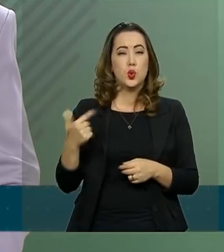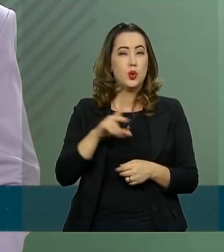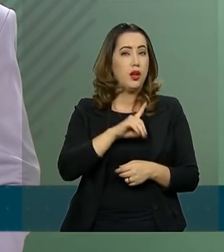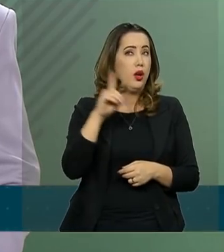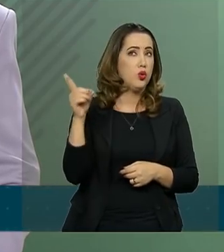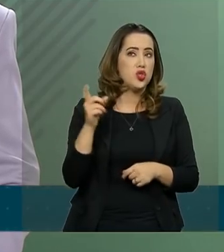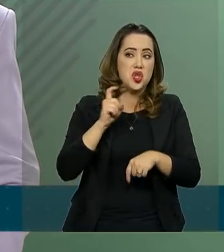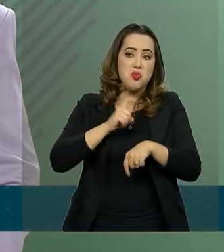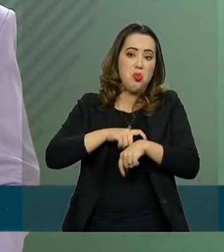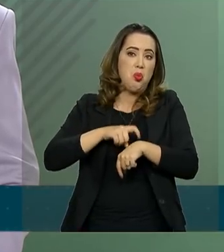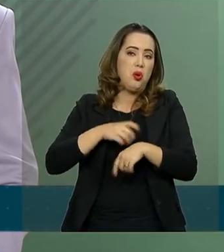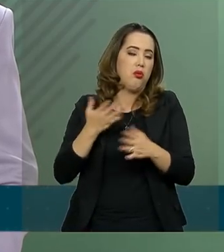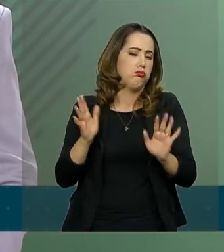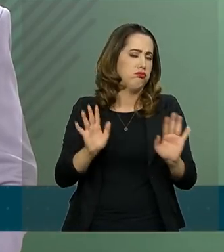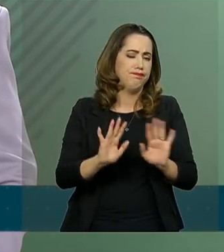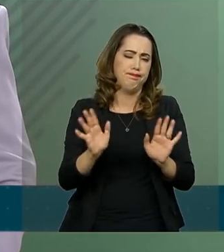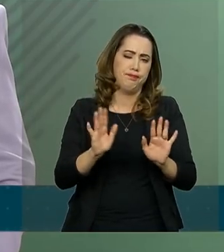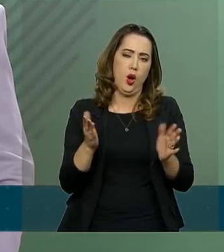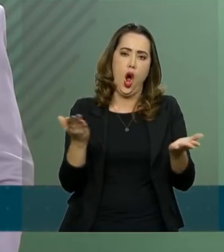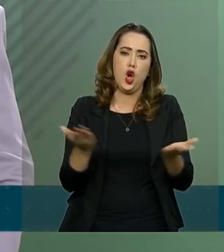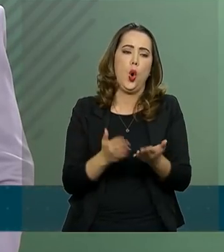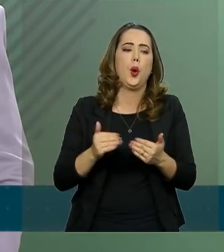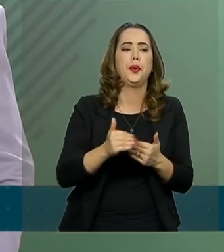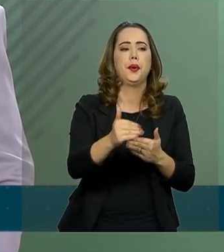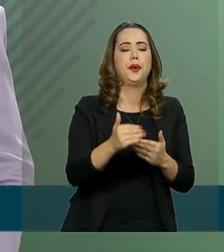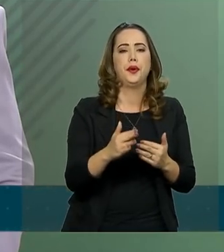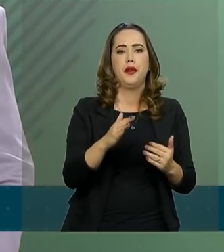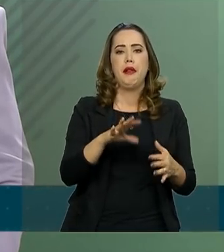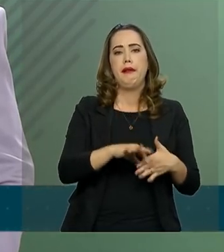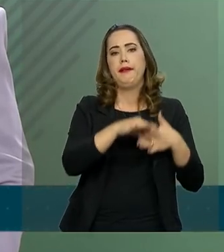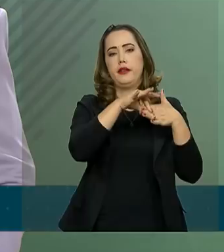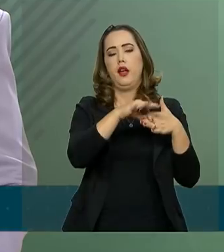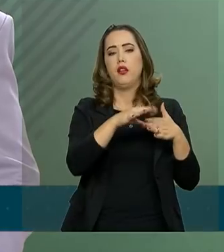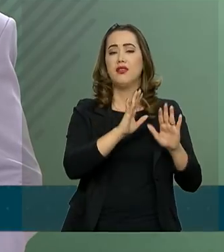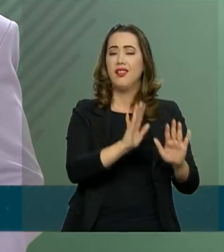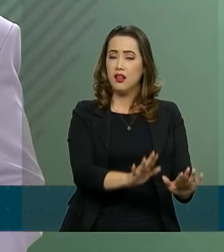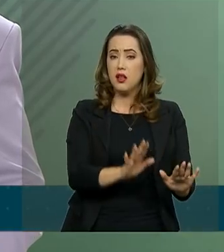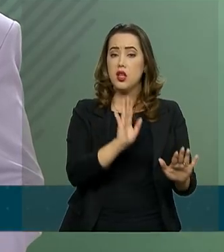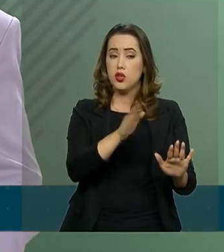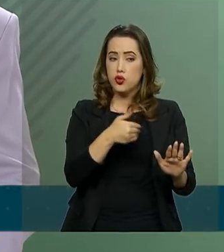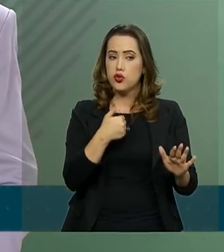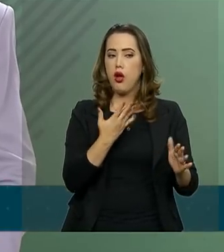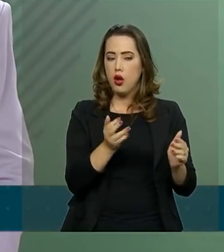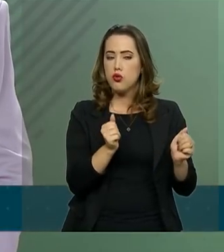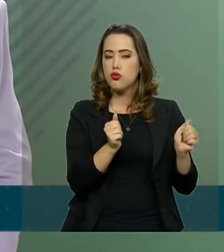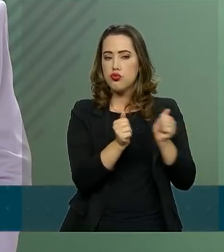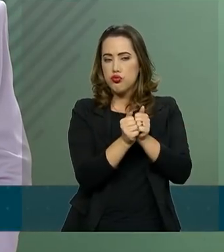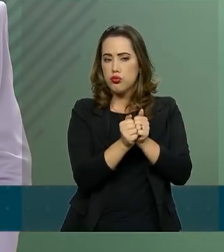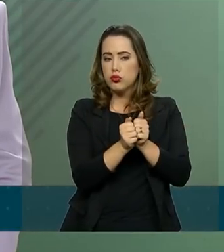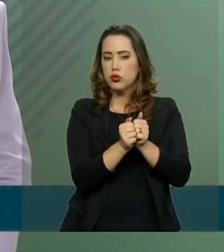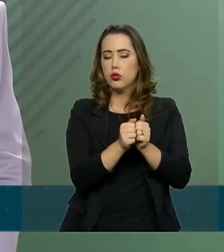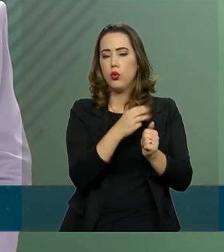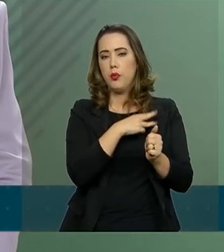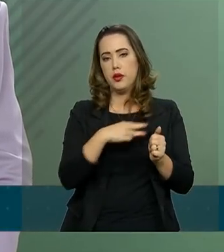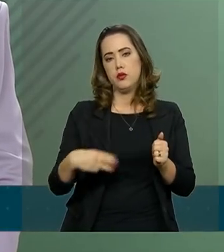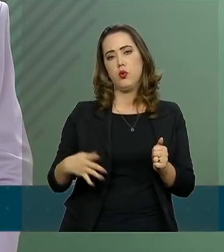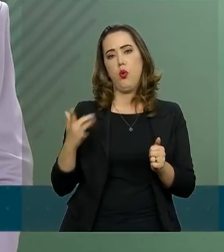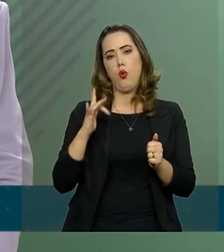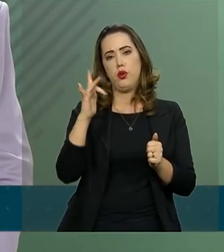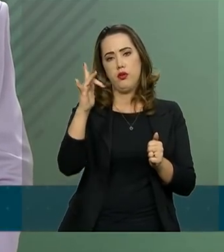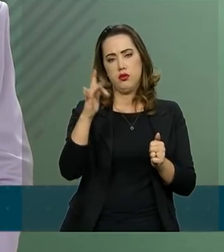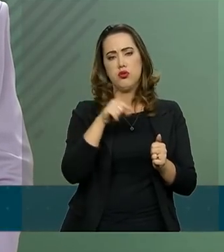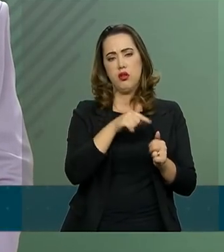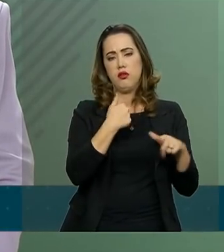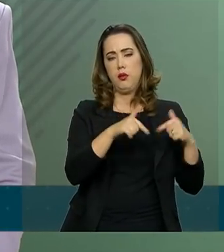data, um momento, um time. Não, a partir de agora ele passa a liderar essa articulação. Ele já vem fazendo em consórcio com o ministro